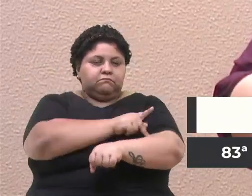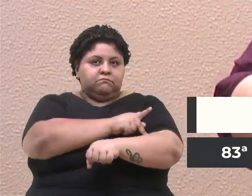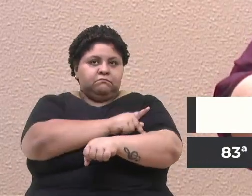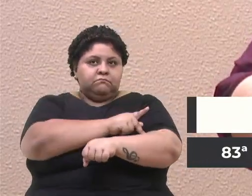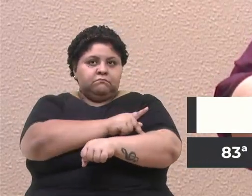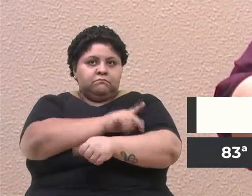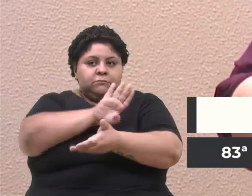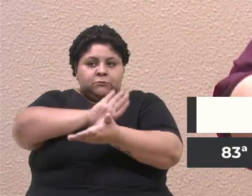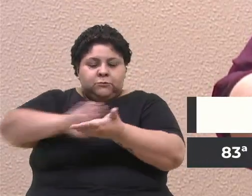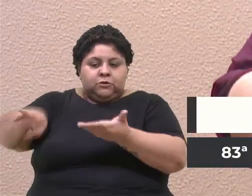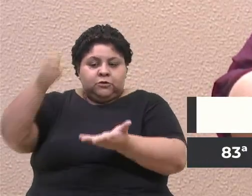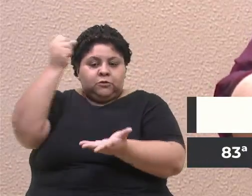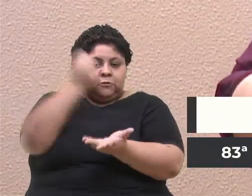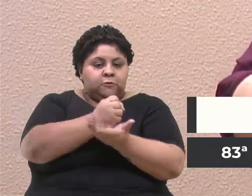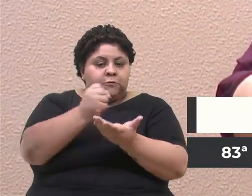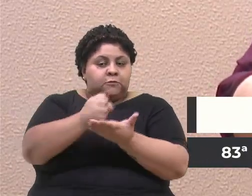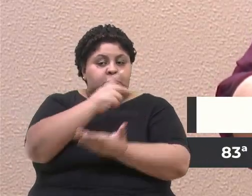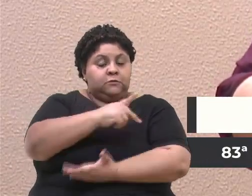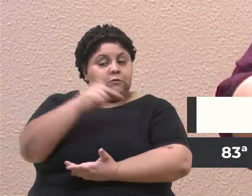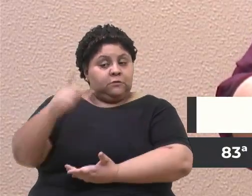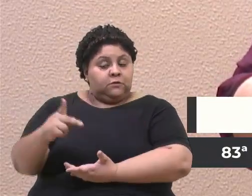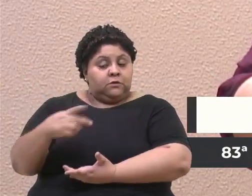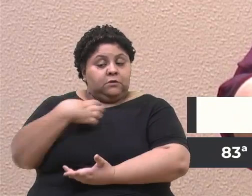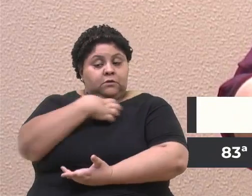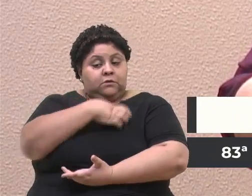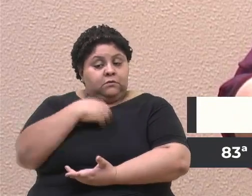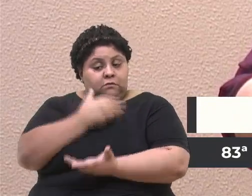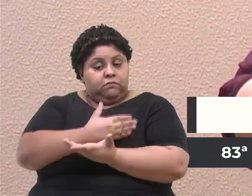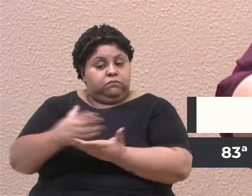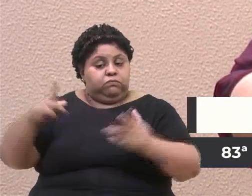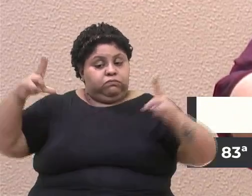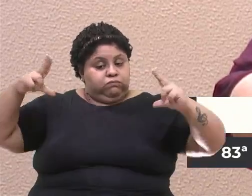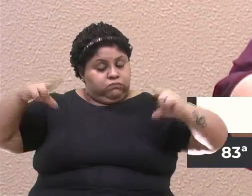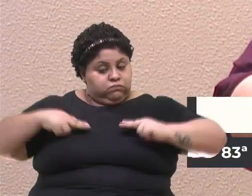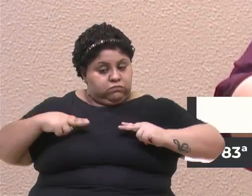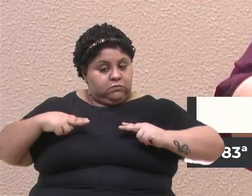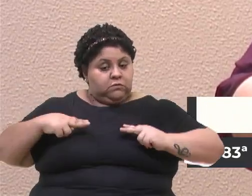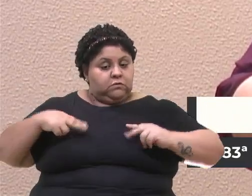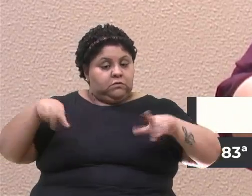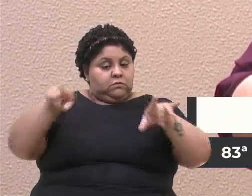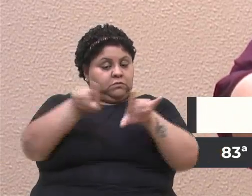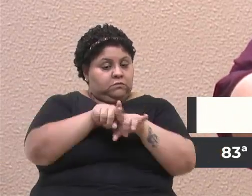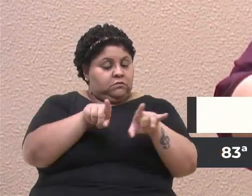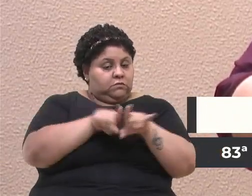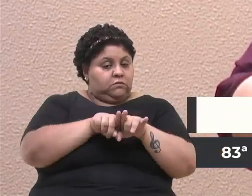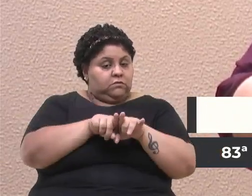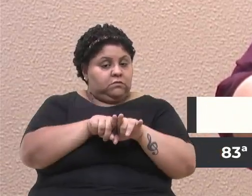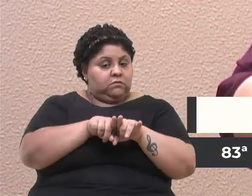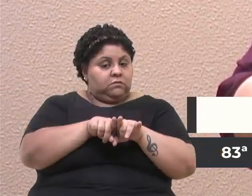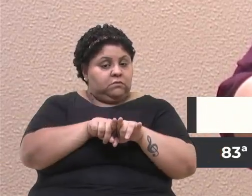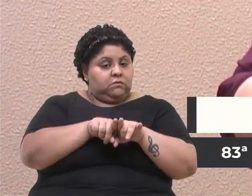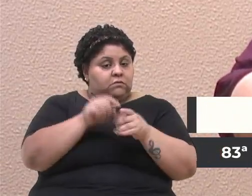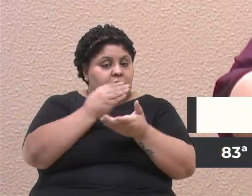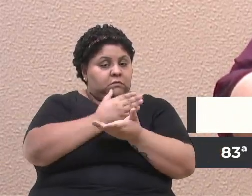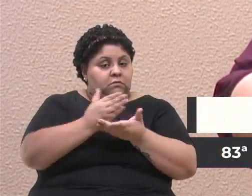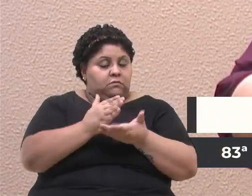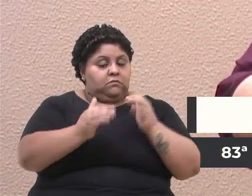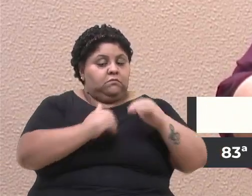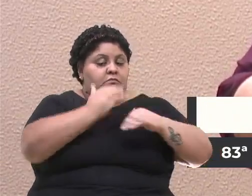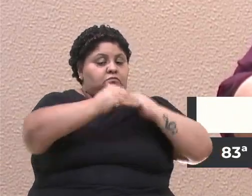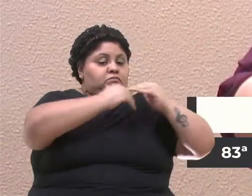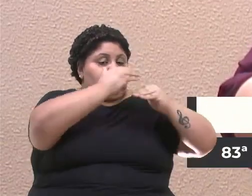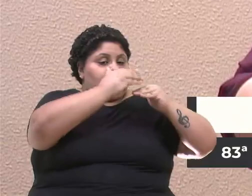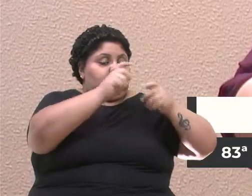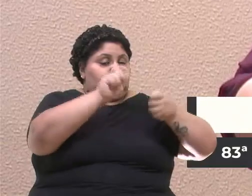PPP. Dessa forma, iniciativa privada estará incumbida de projetar, construir e prestar os serviços